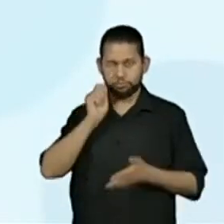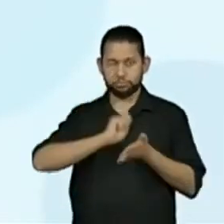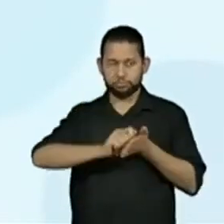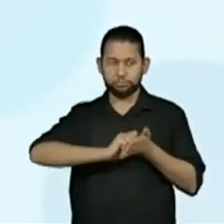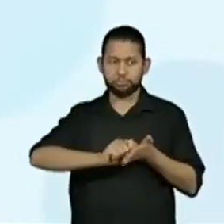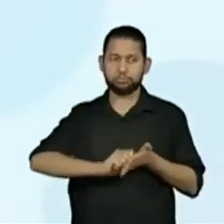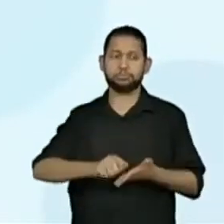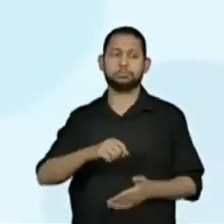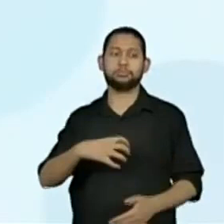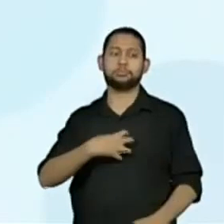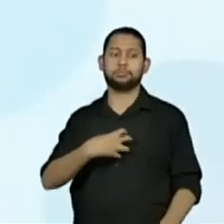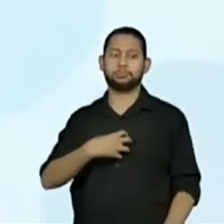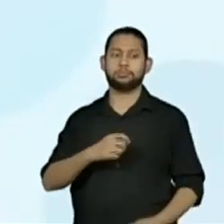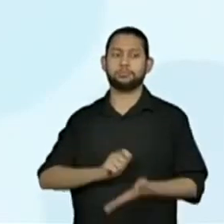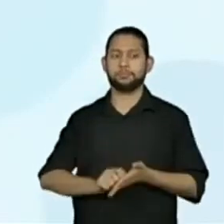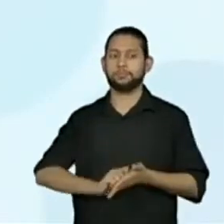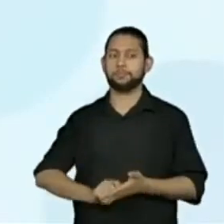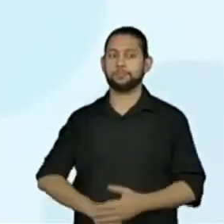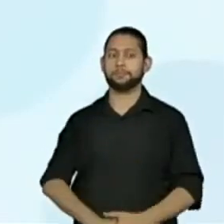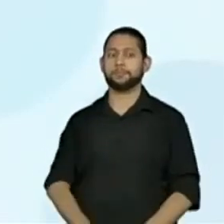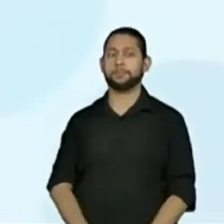tem mais chance